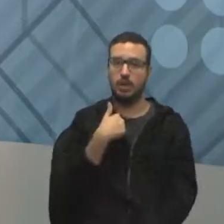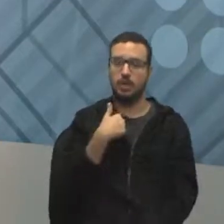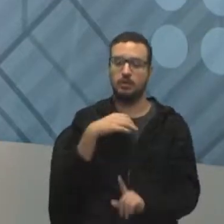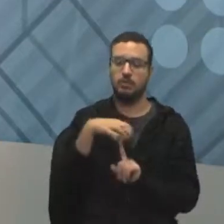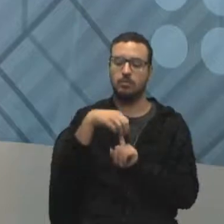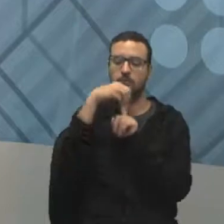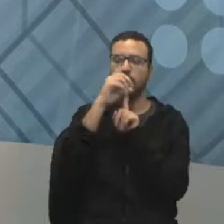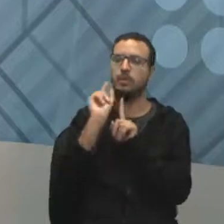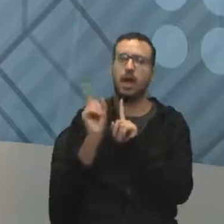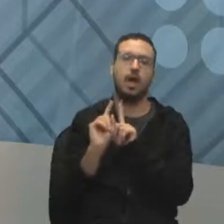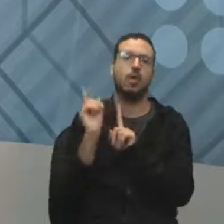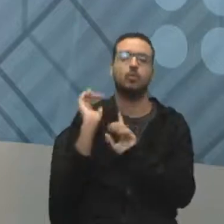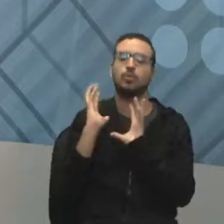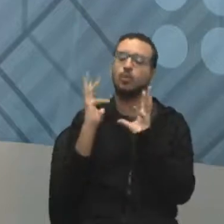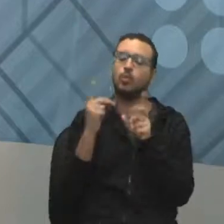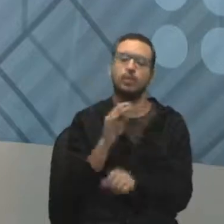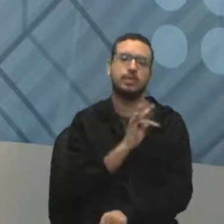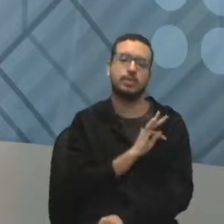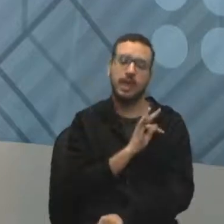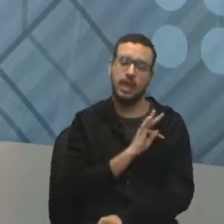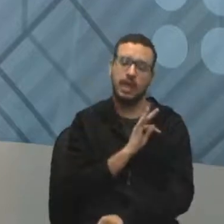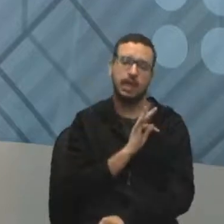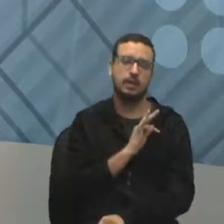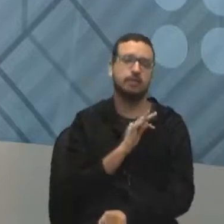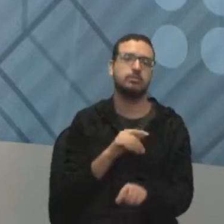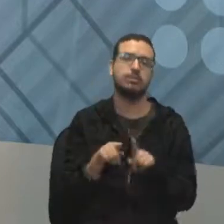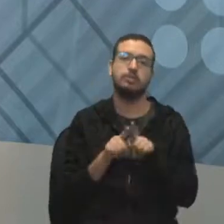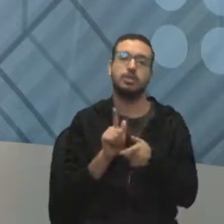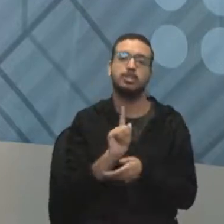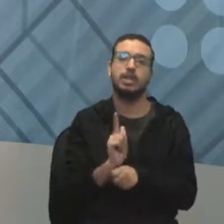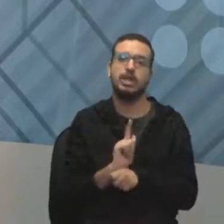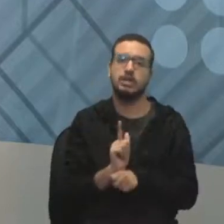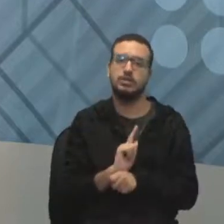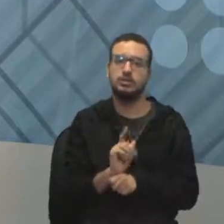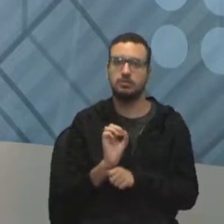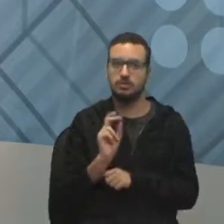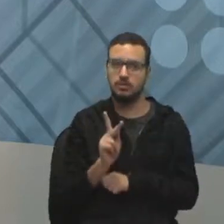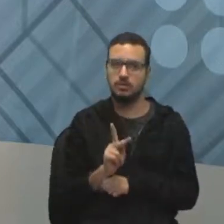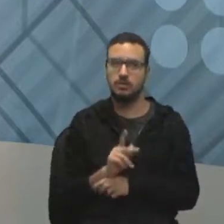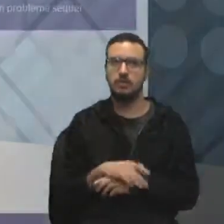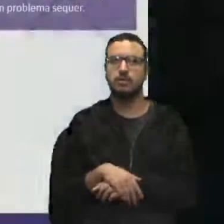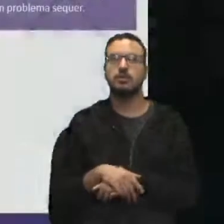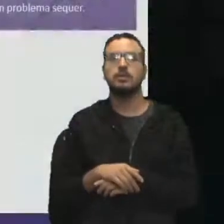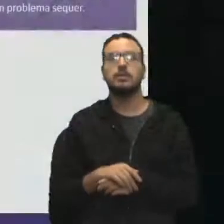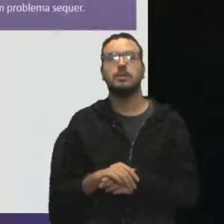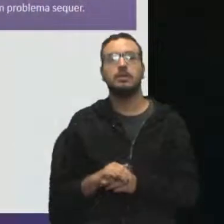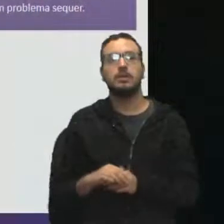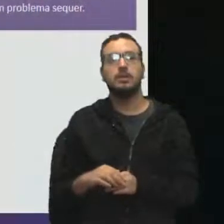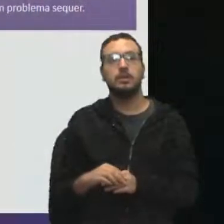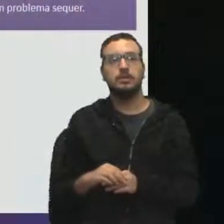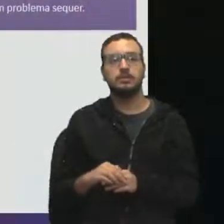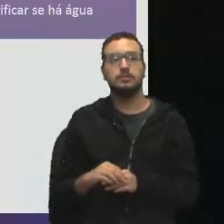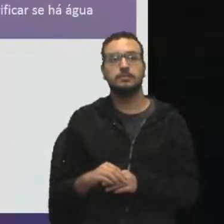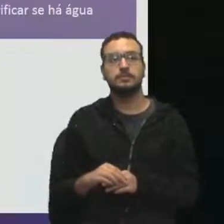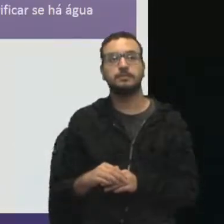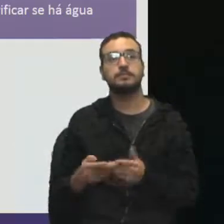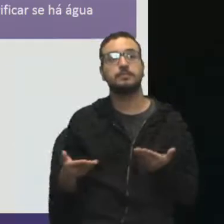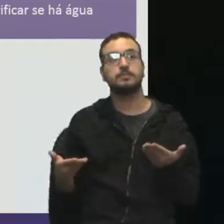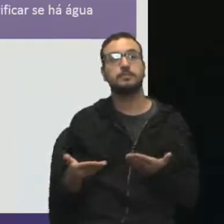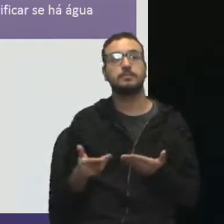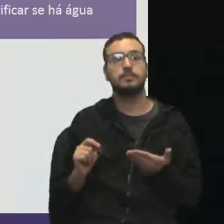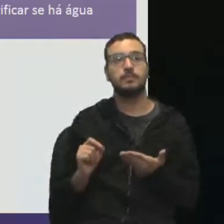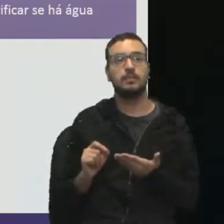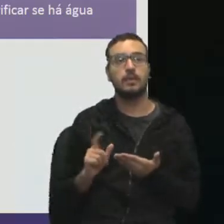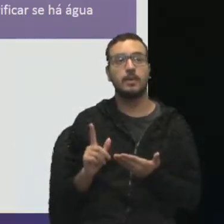Por isso que a importância dos bombeiros é tão grande aí. Então, vamos olhar agora o nosso segundo ponto lá, vamos lá para o nosso quadro. Agora, então,